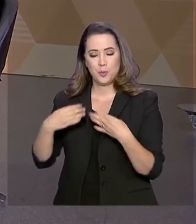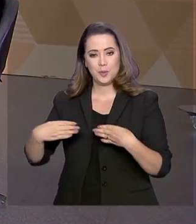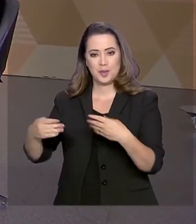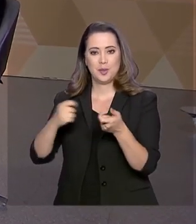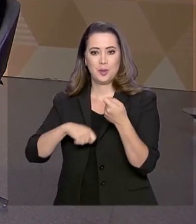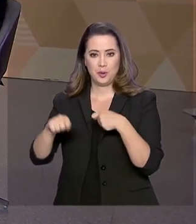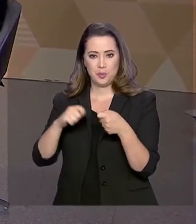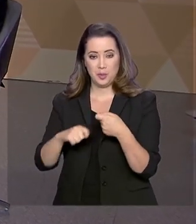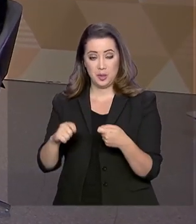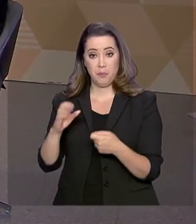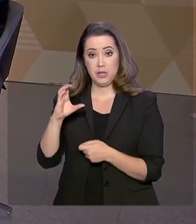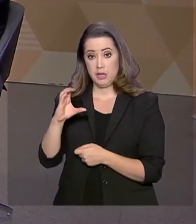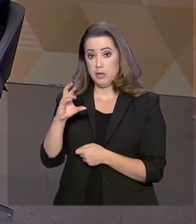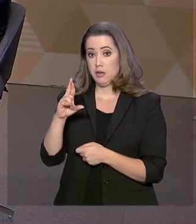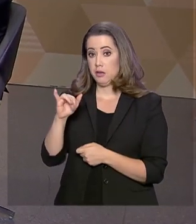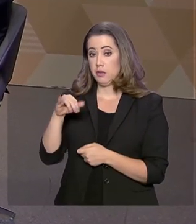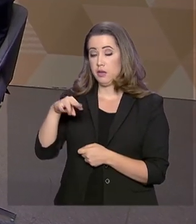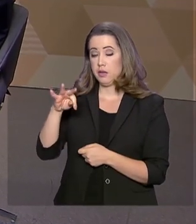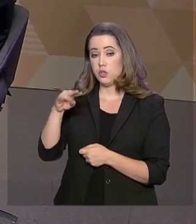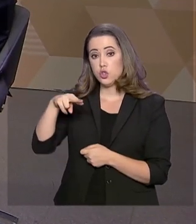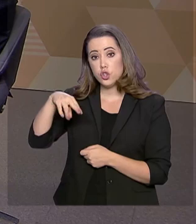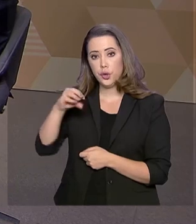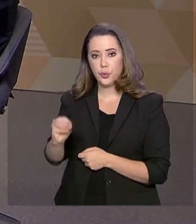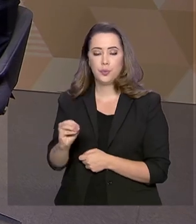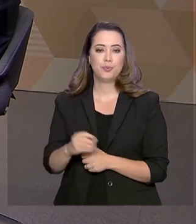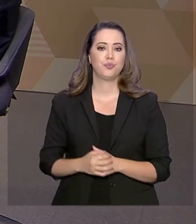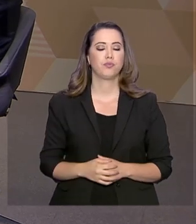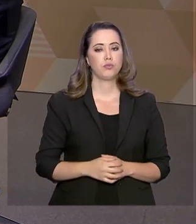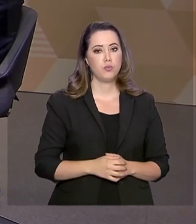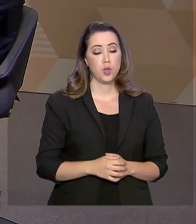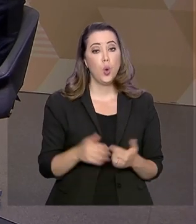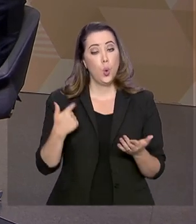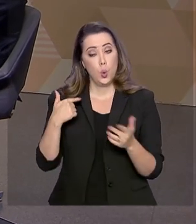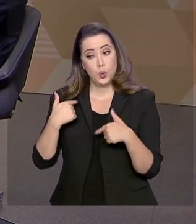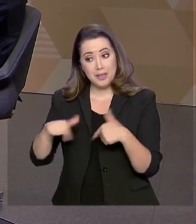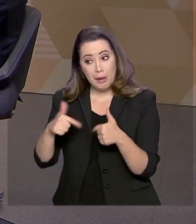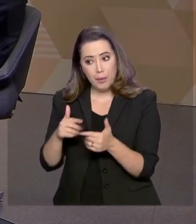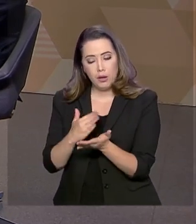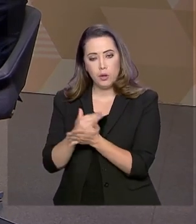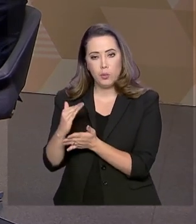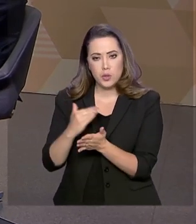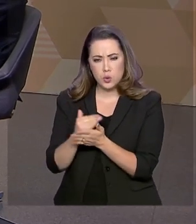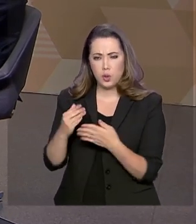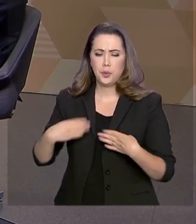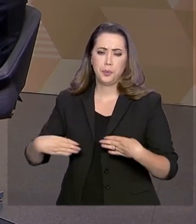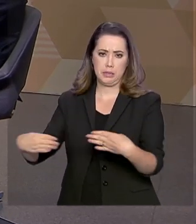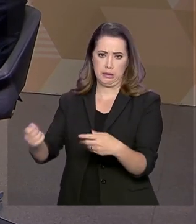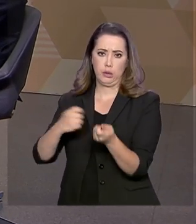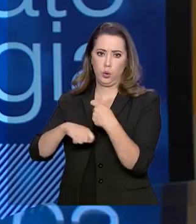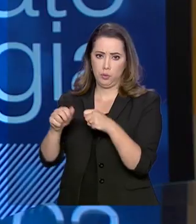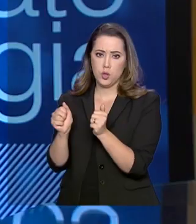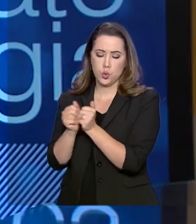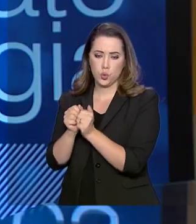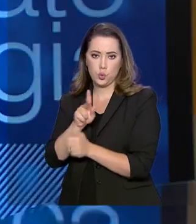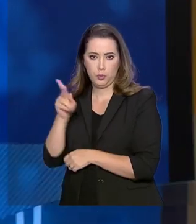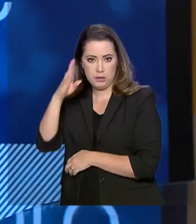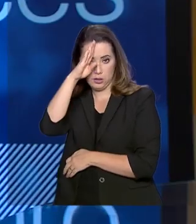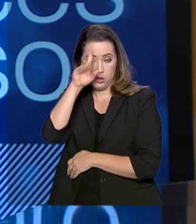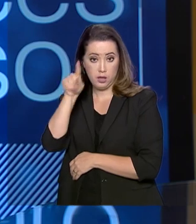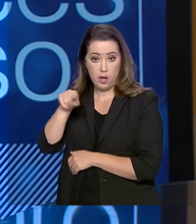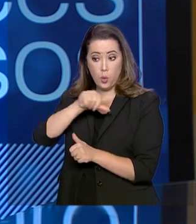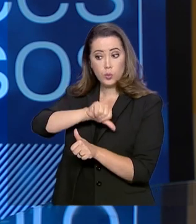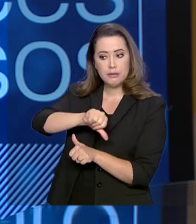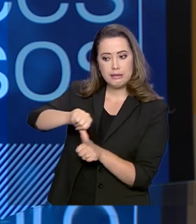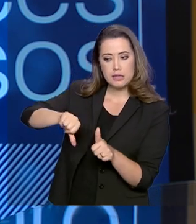Secretário, uma iniciativa bem recente também do Ministério da Economia e do governo do presidente Jair Bolsonaro é o Transforma